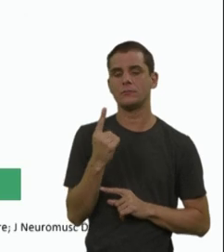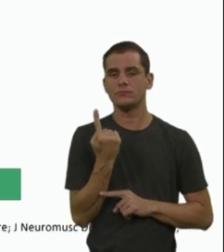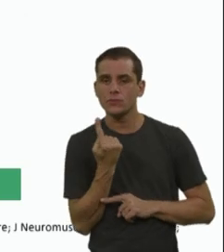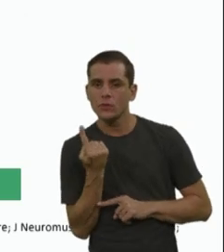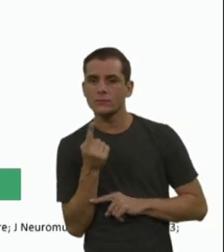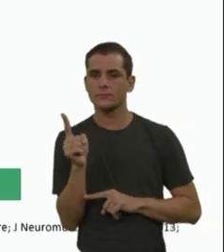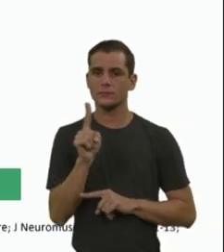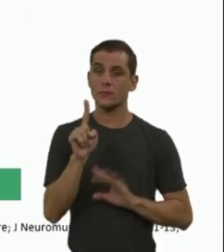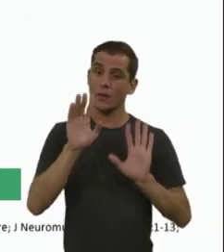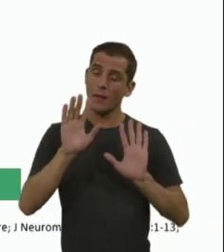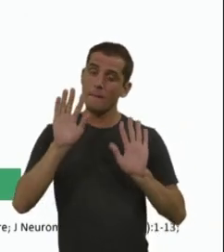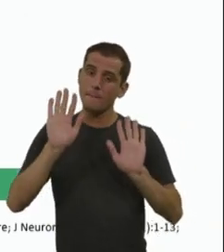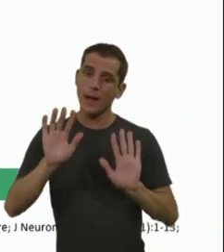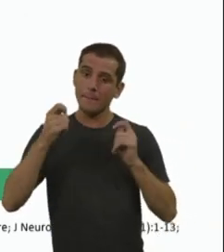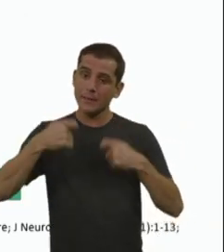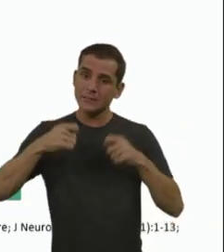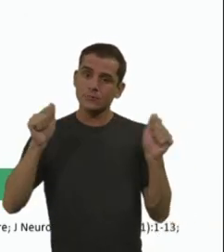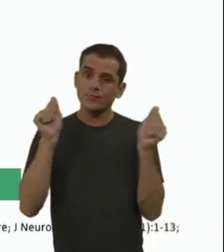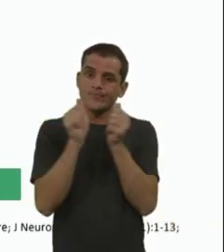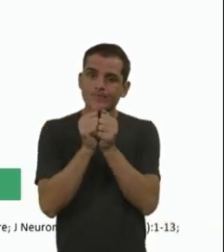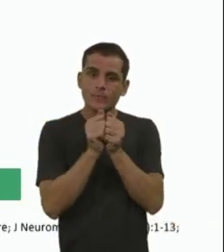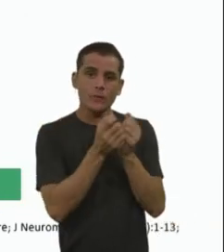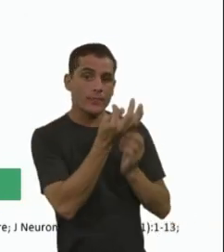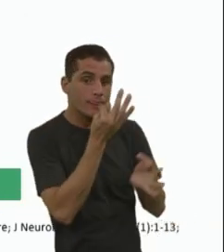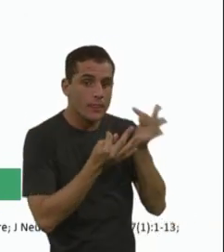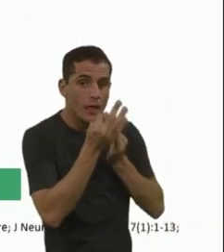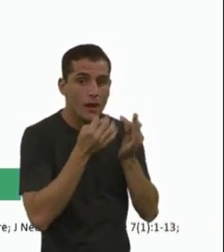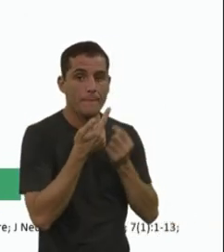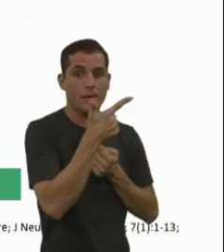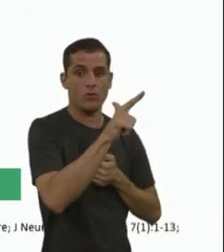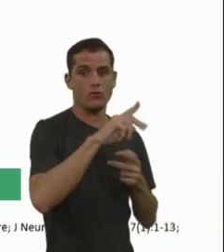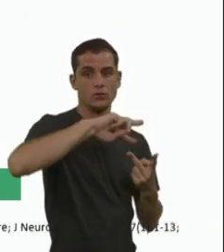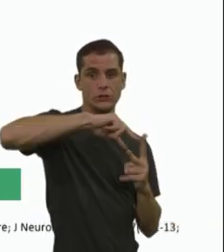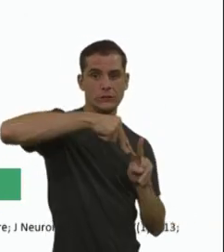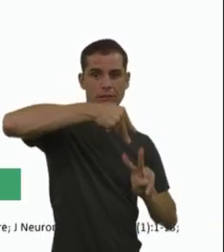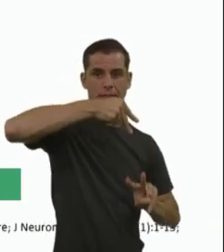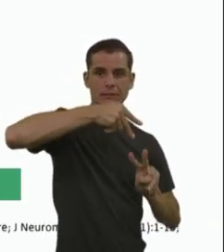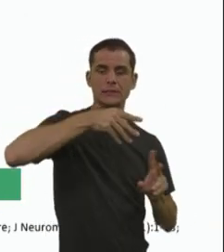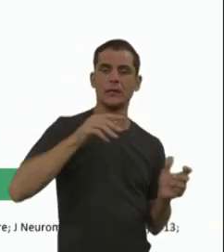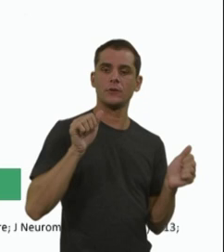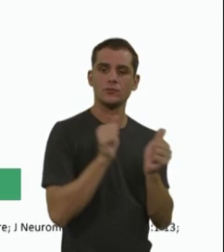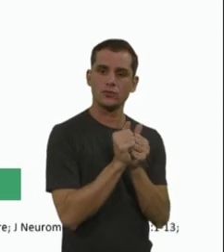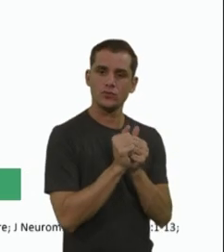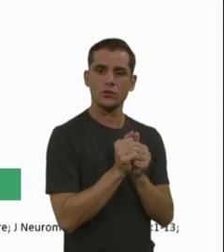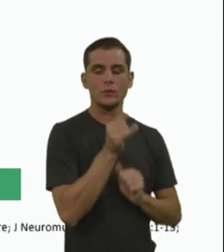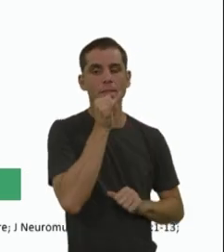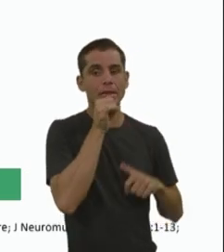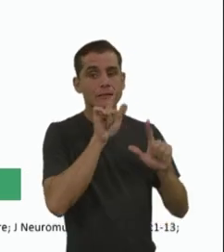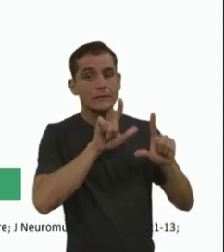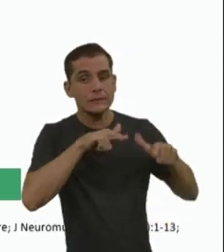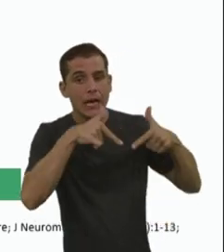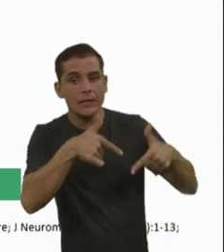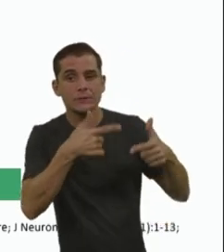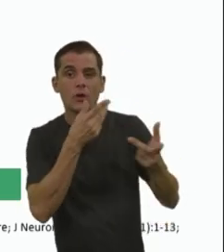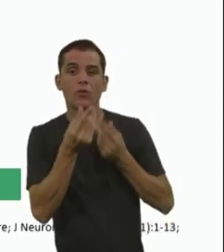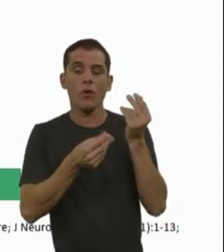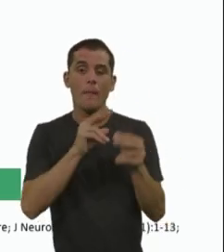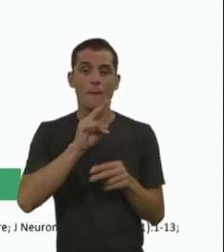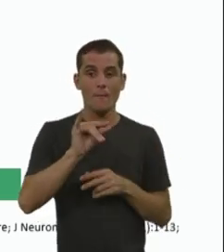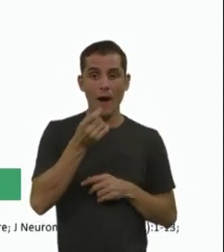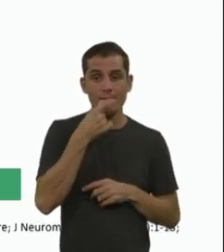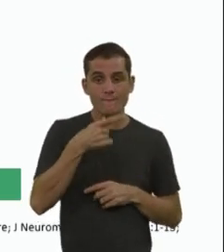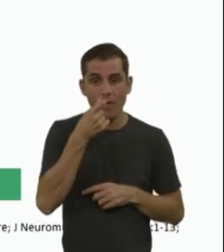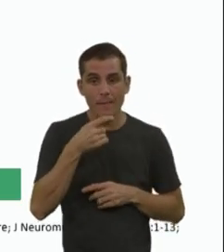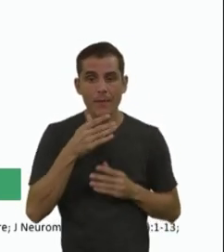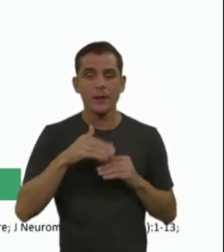numa associação. eu usar uma terapia genética que tem um mecanismo de ação, usar um que vai atuar. estão aumentando